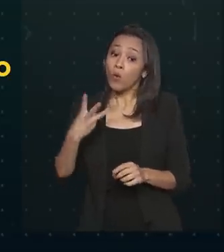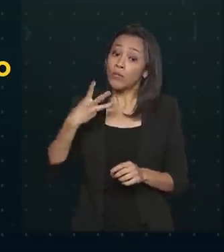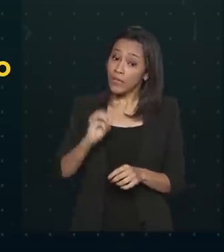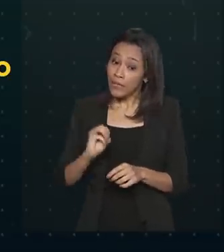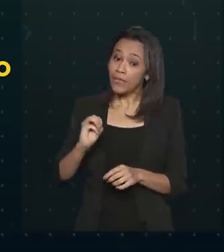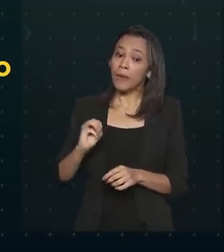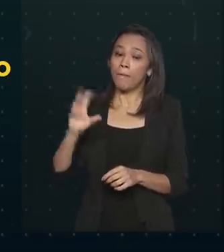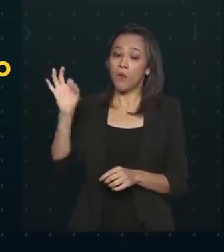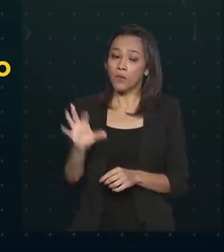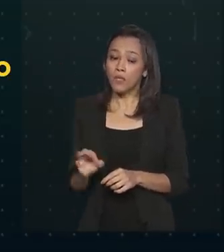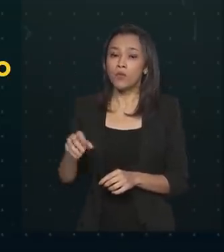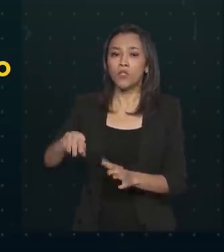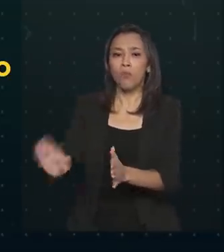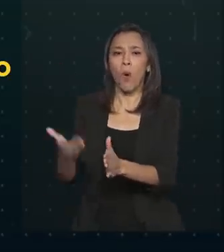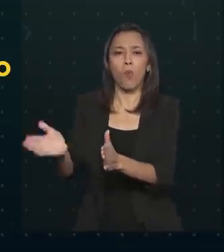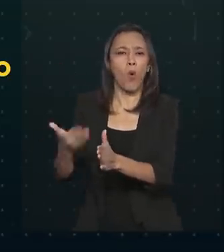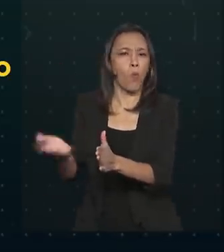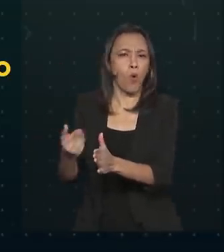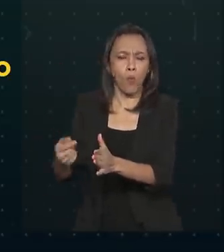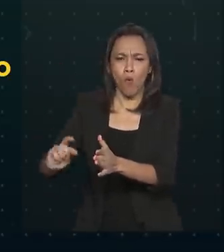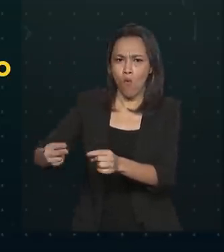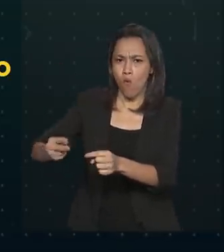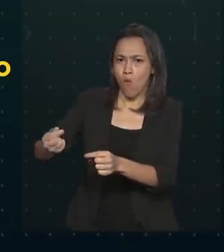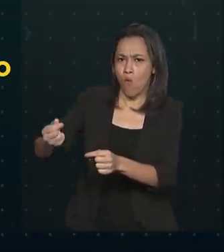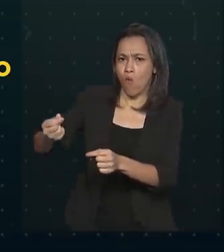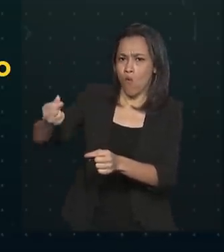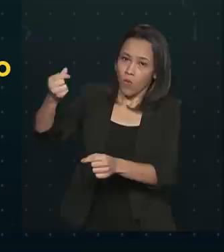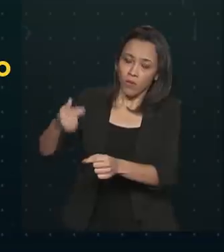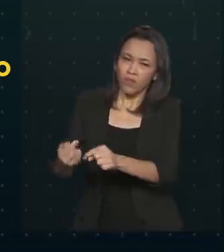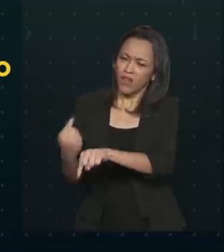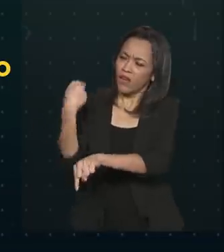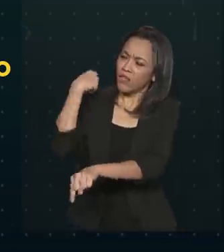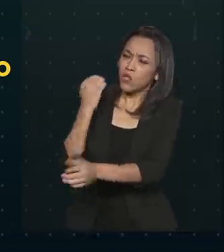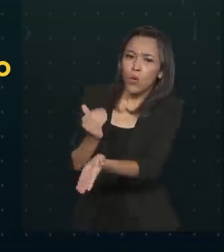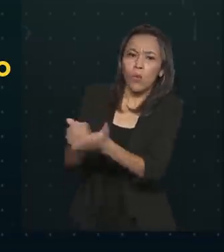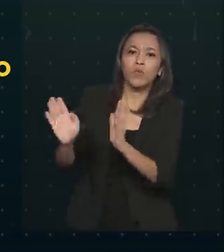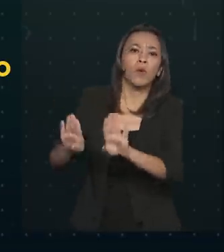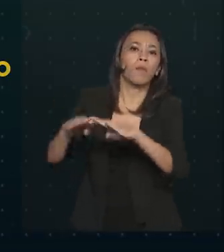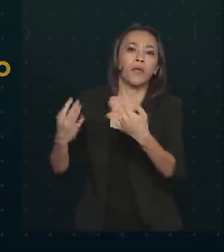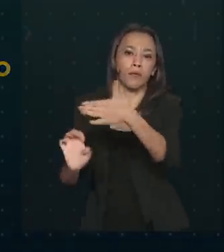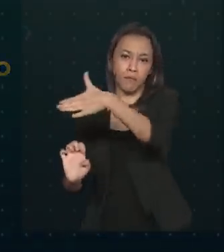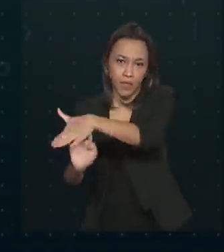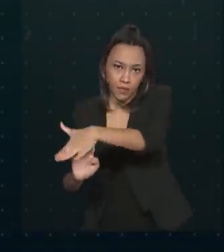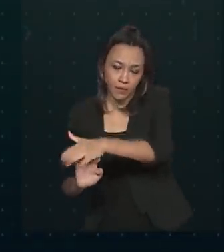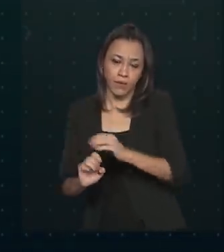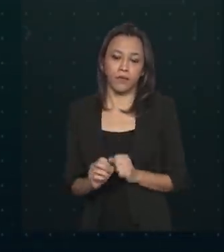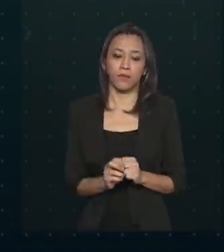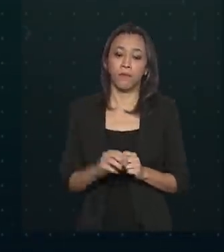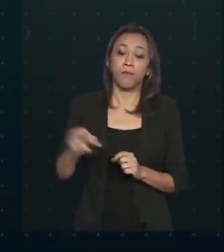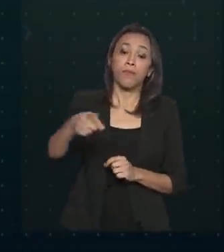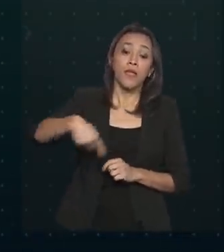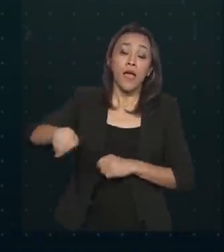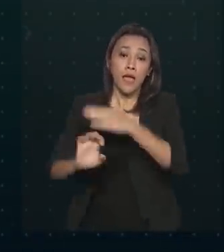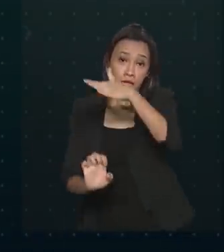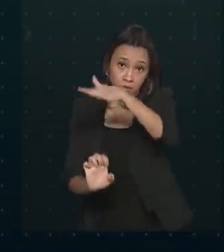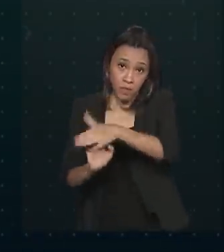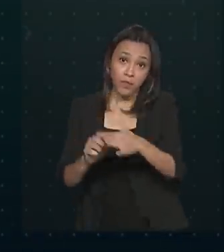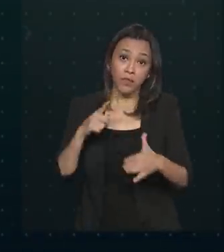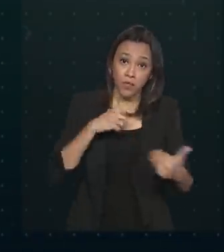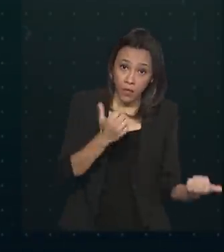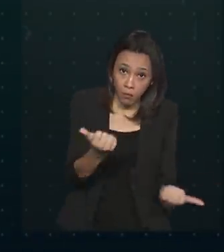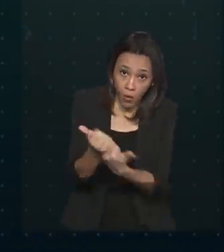seu faturamento mensal apurado desde o início de suas atividades. E as empresas beneficiadas